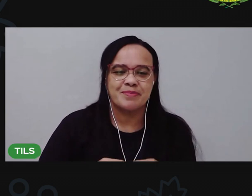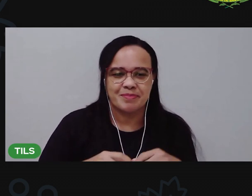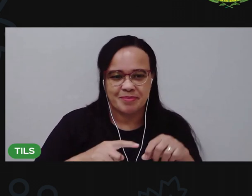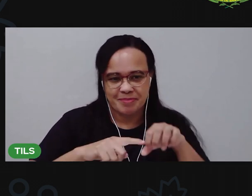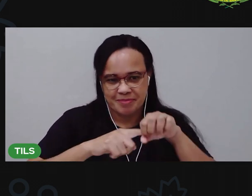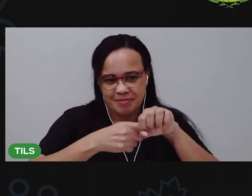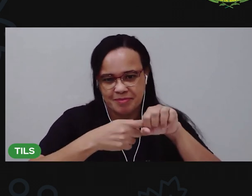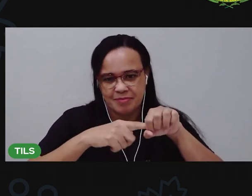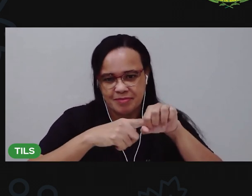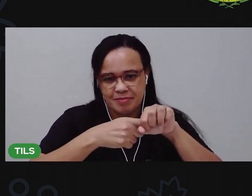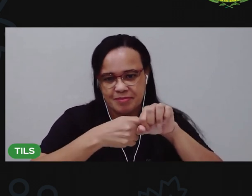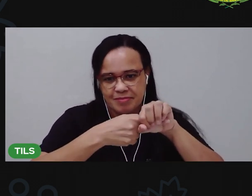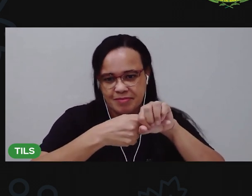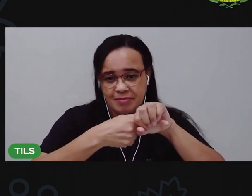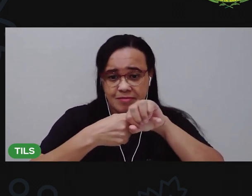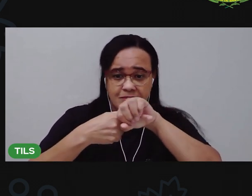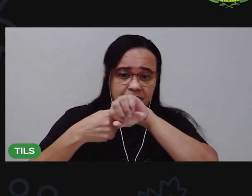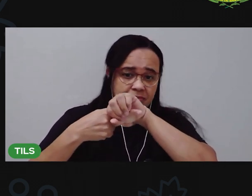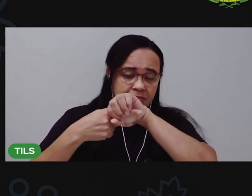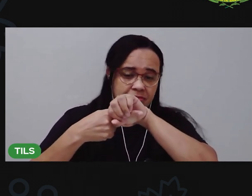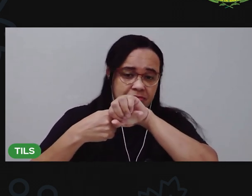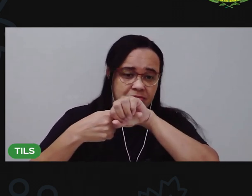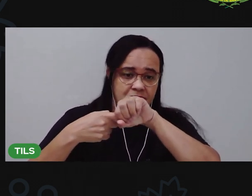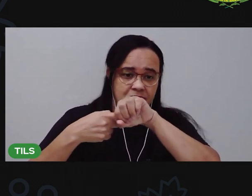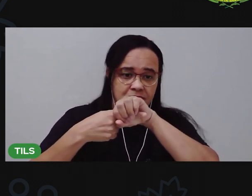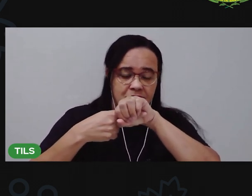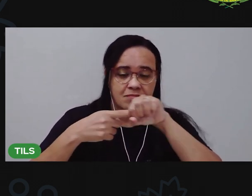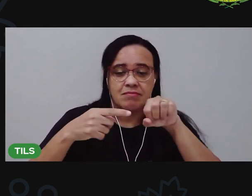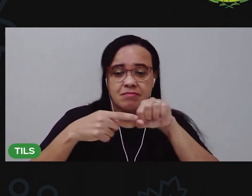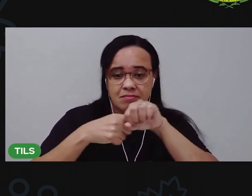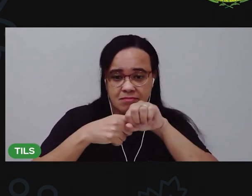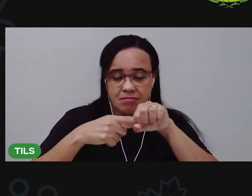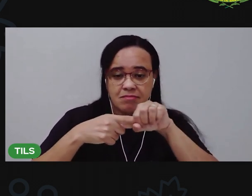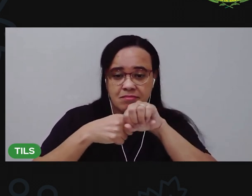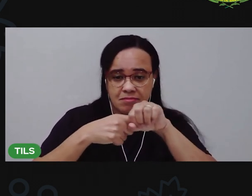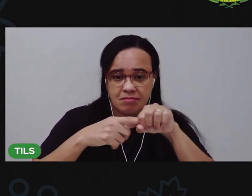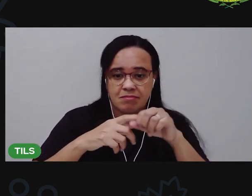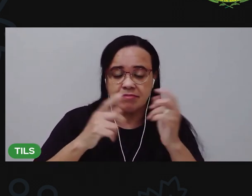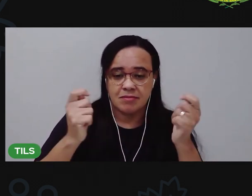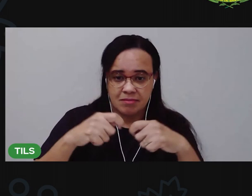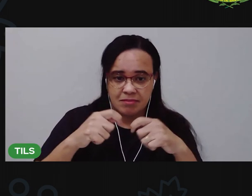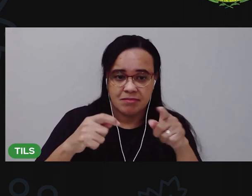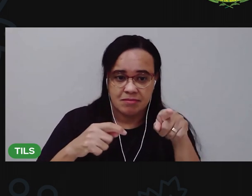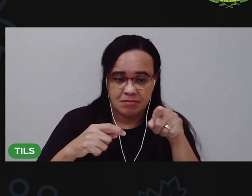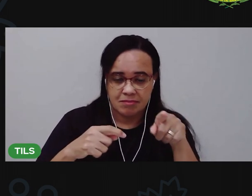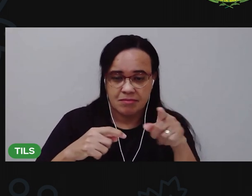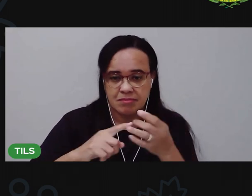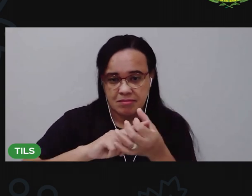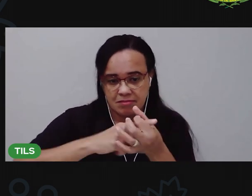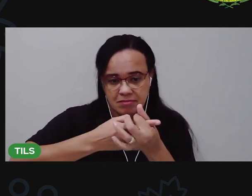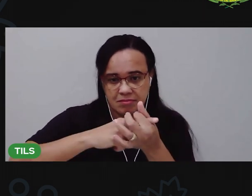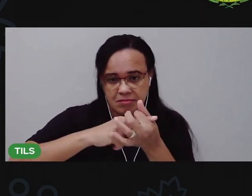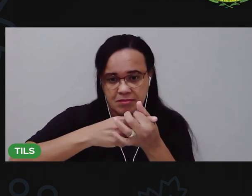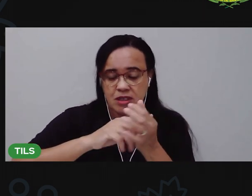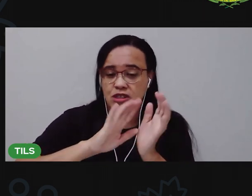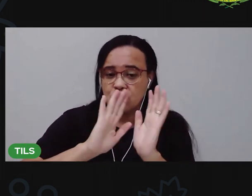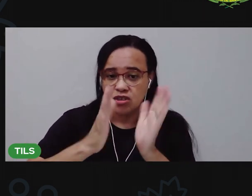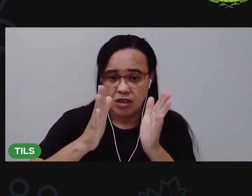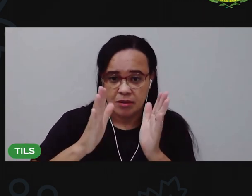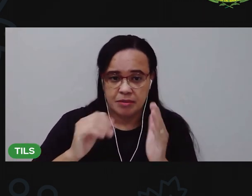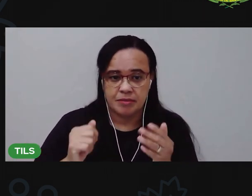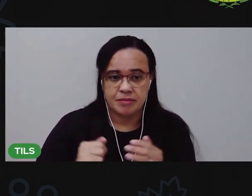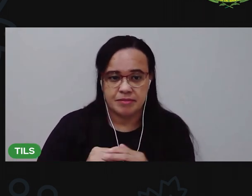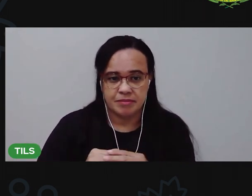Vai empurrando até que o palito passe aqui no fundo e fure o copo. Aí você vai, ó,